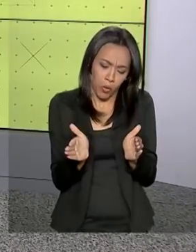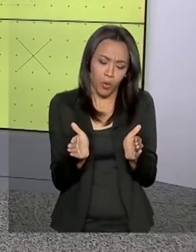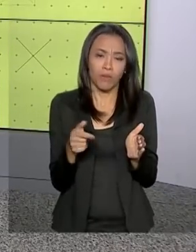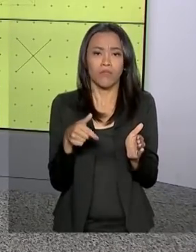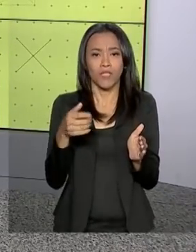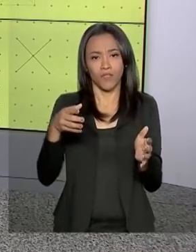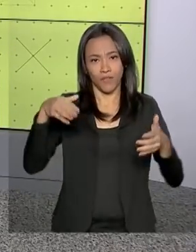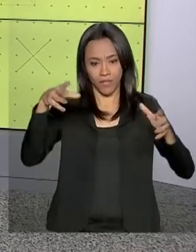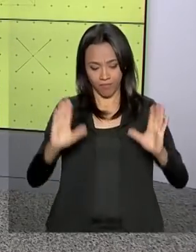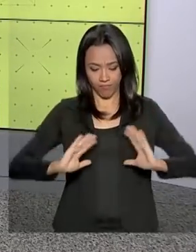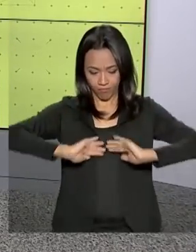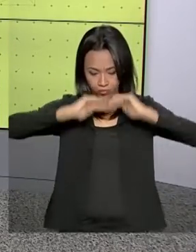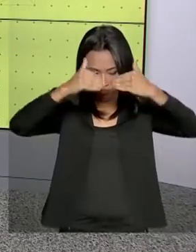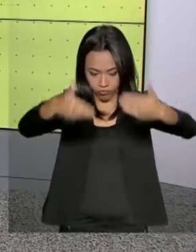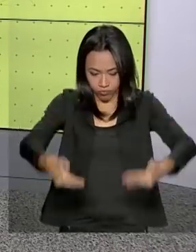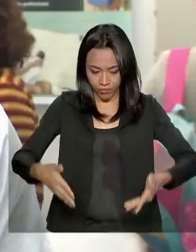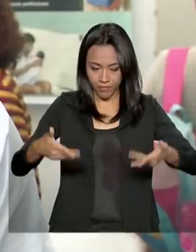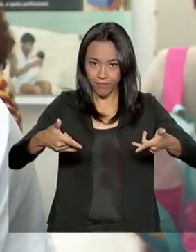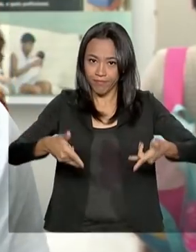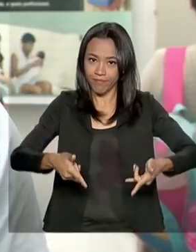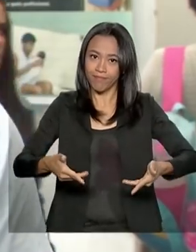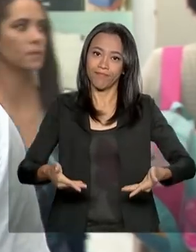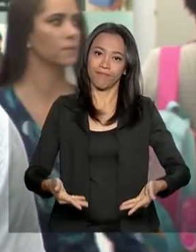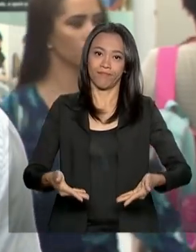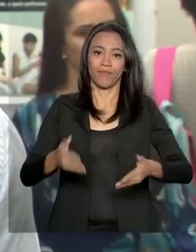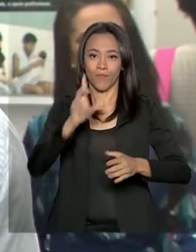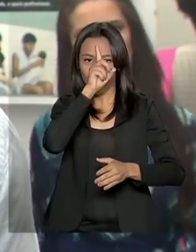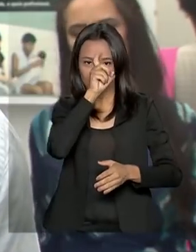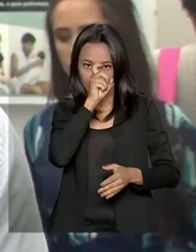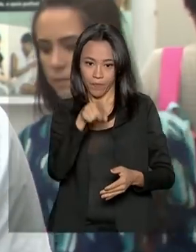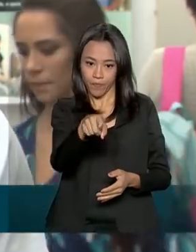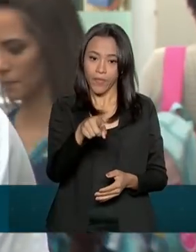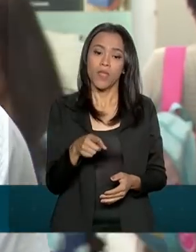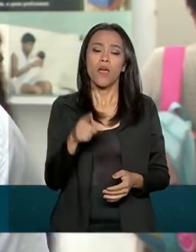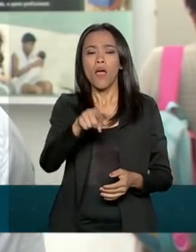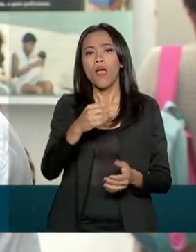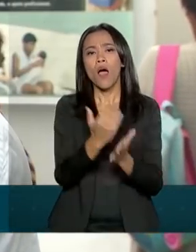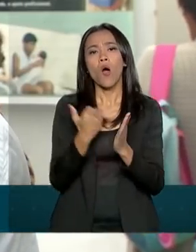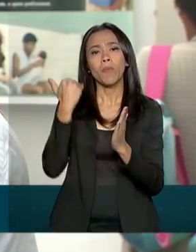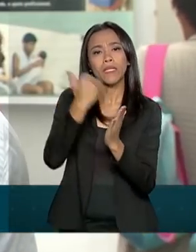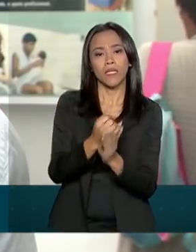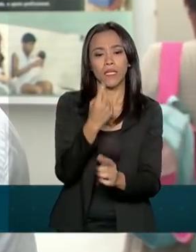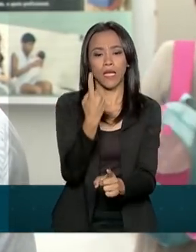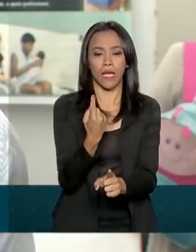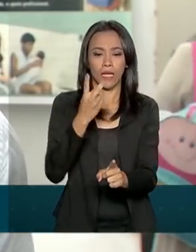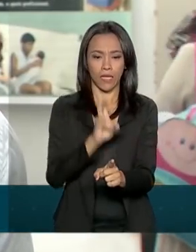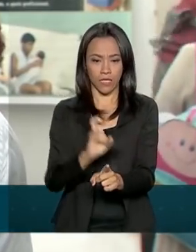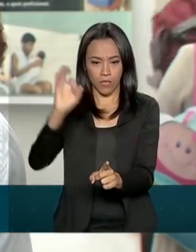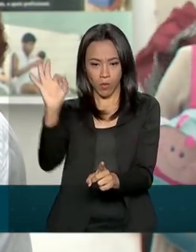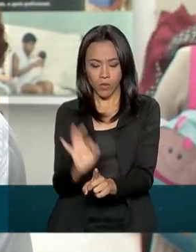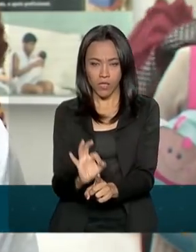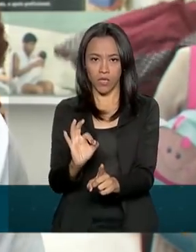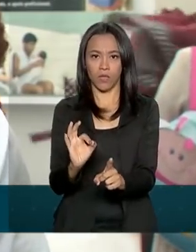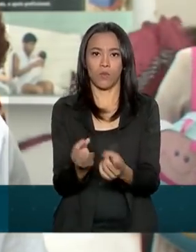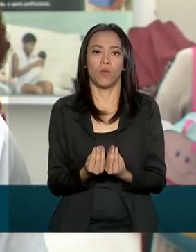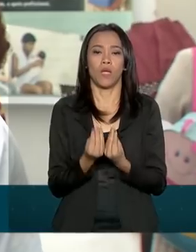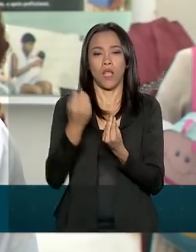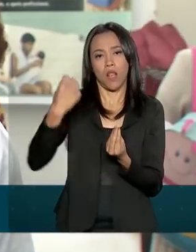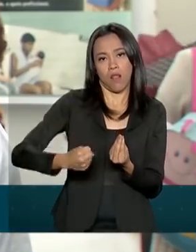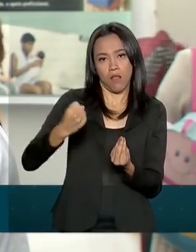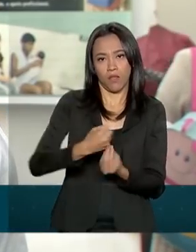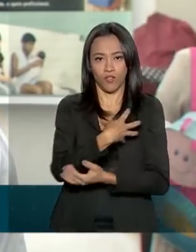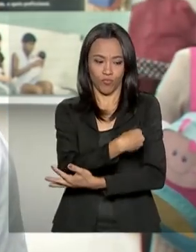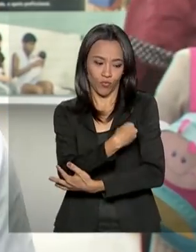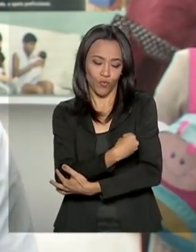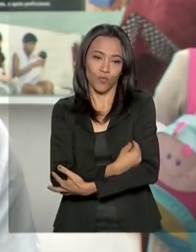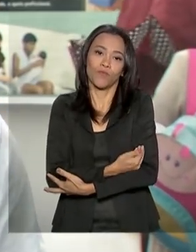nas UTIs neonatais. A meta da campanha é aumentar em 15% o volume de leite materno doado e incentivar a